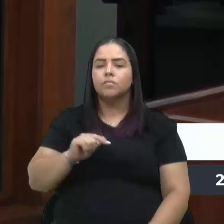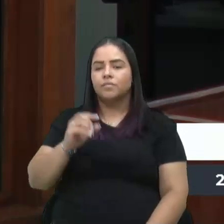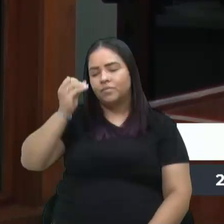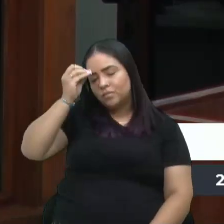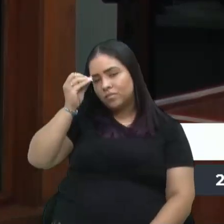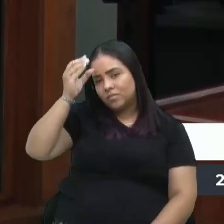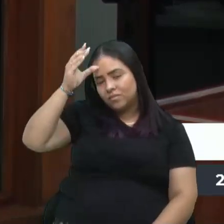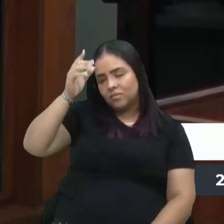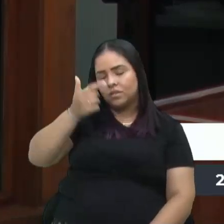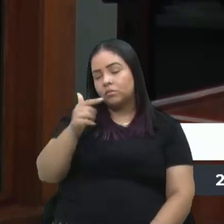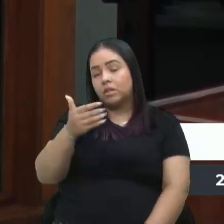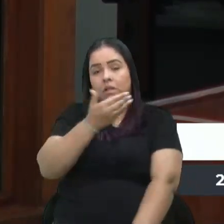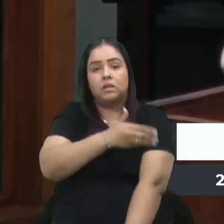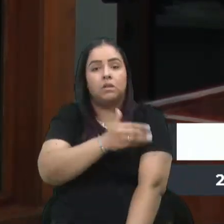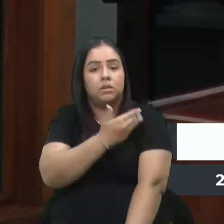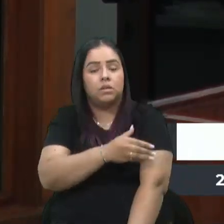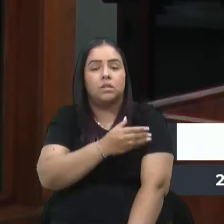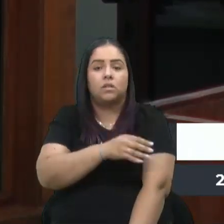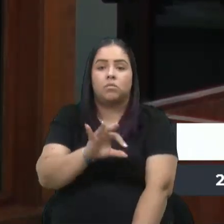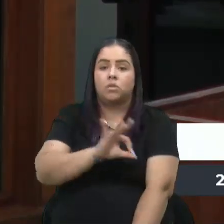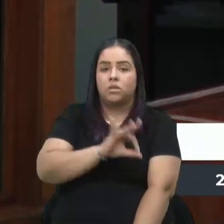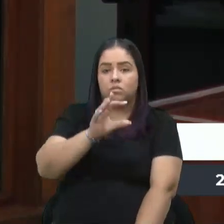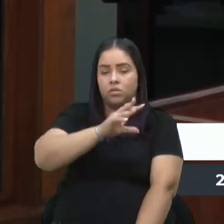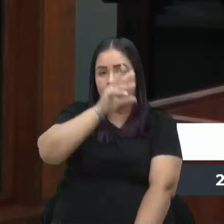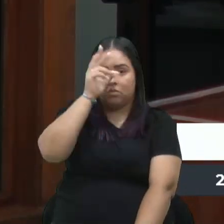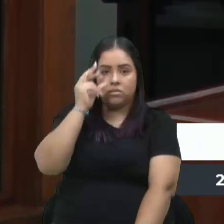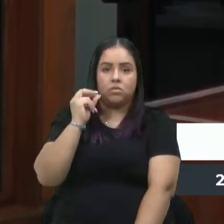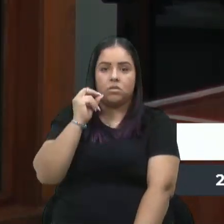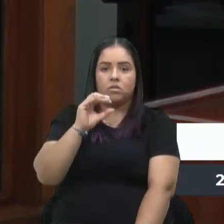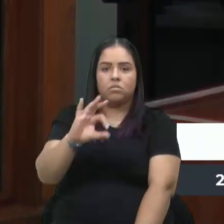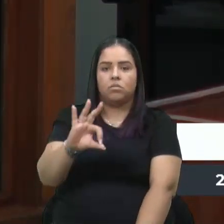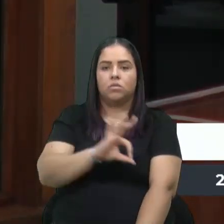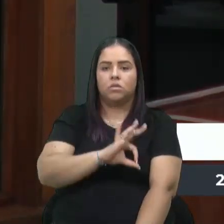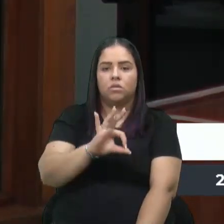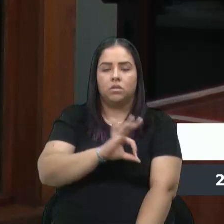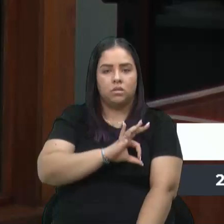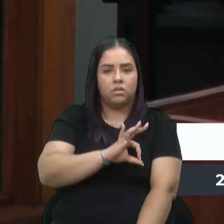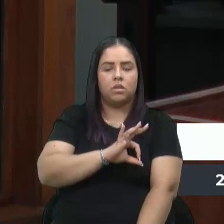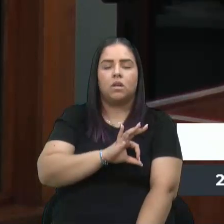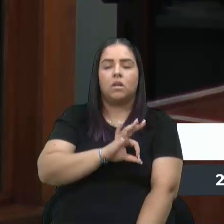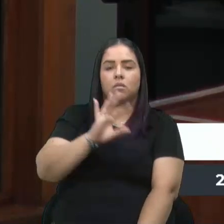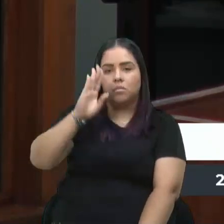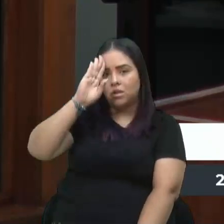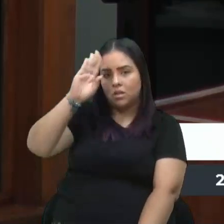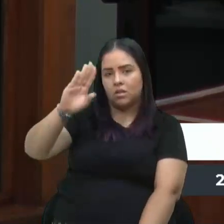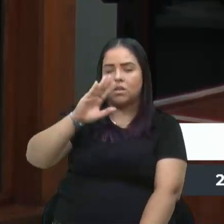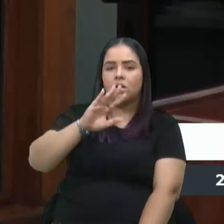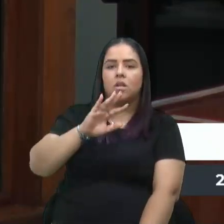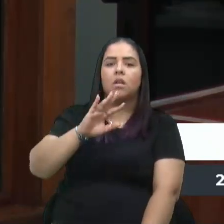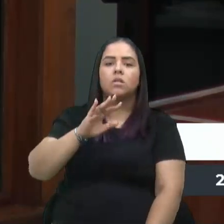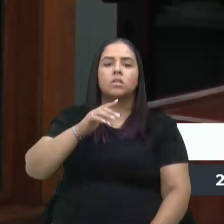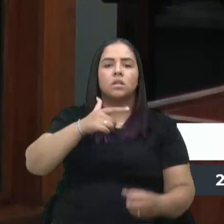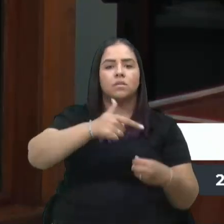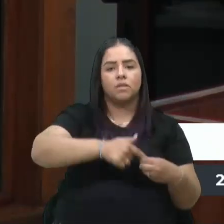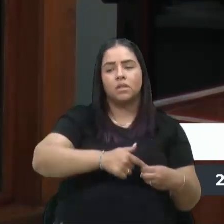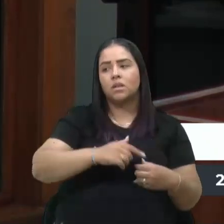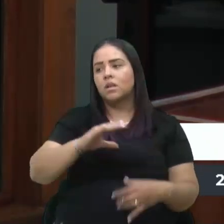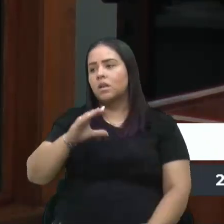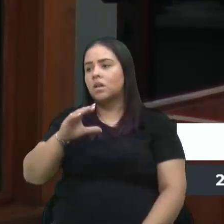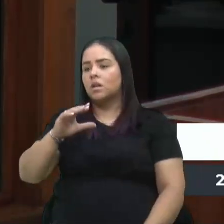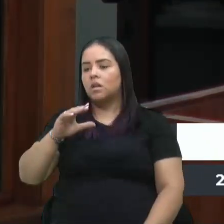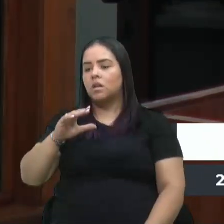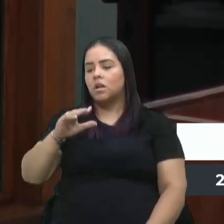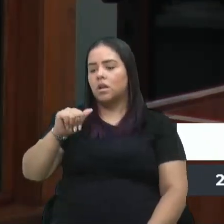treinarmos os guardas municipais, os policiais militares, os frentistas, as camareiras, os